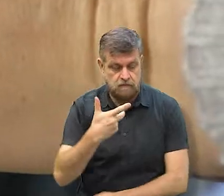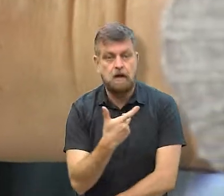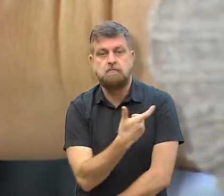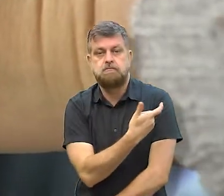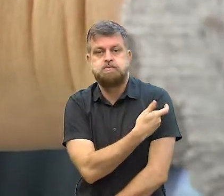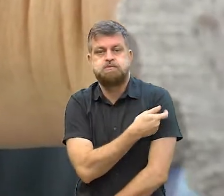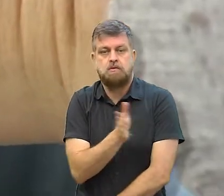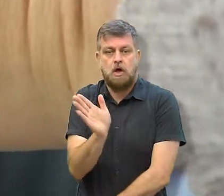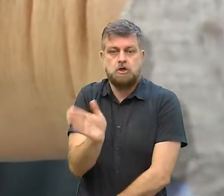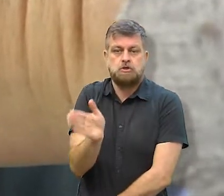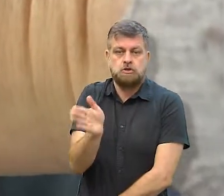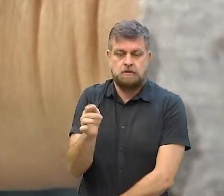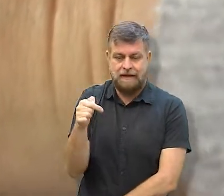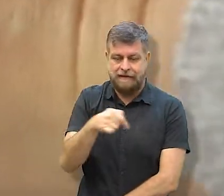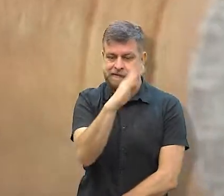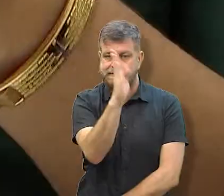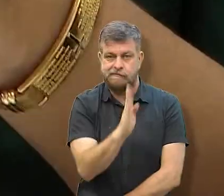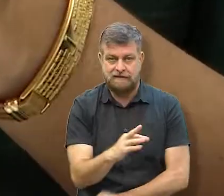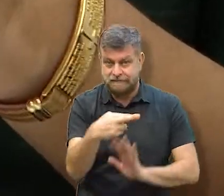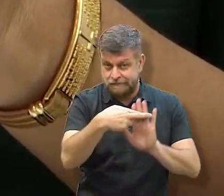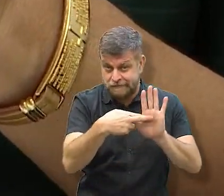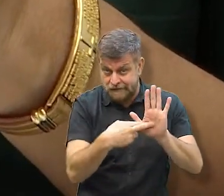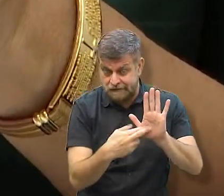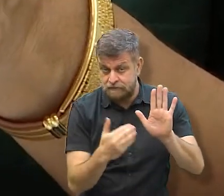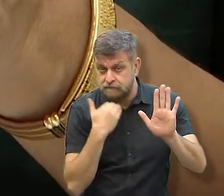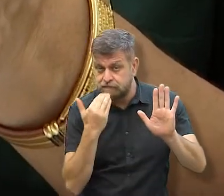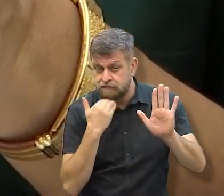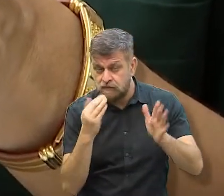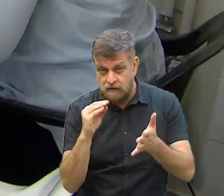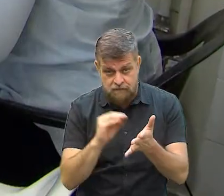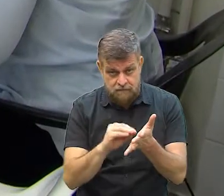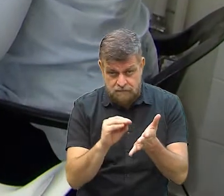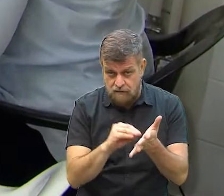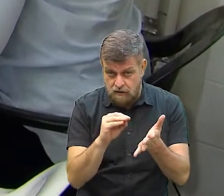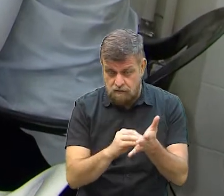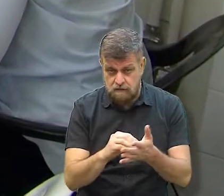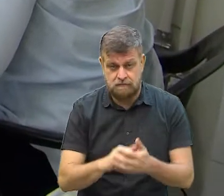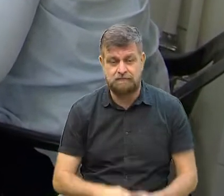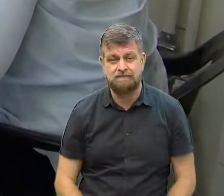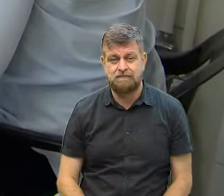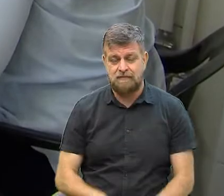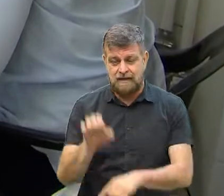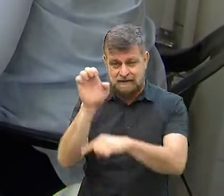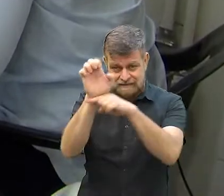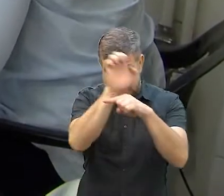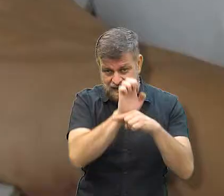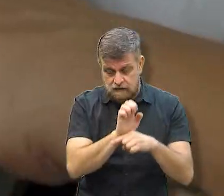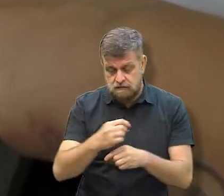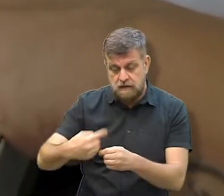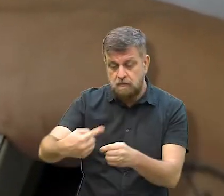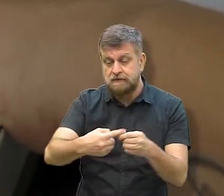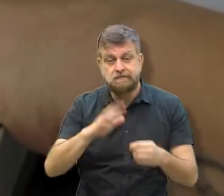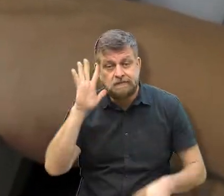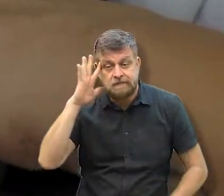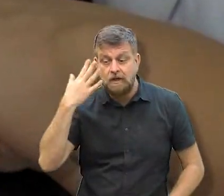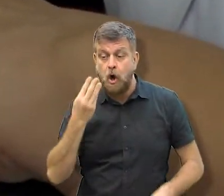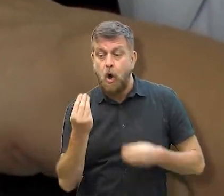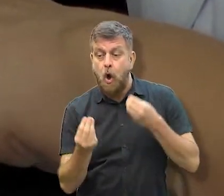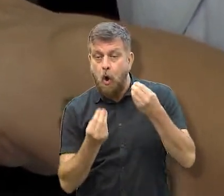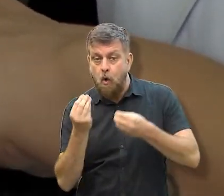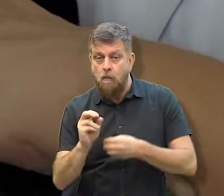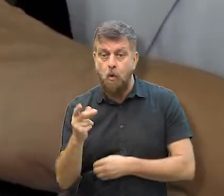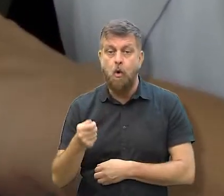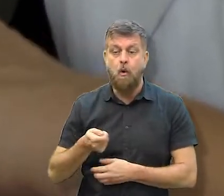tomaram a vacina. No Brasil, na falta de uma regulamentação de esfera federal, estados e municípios têm decidido como